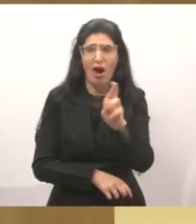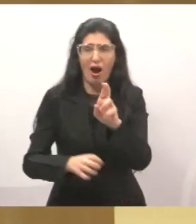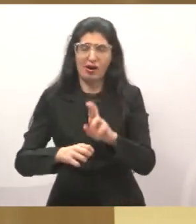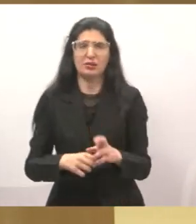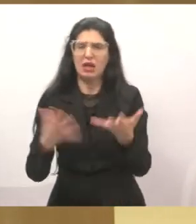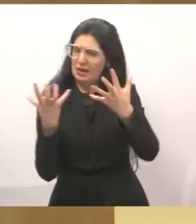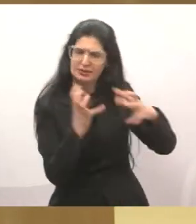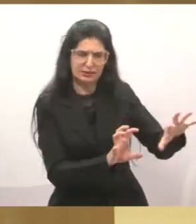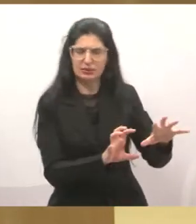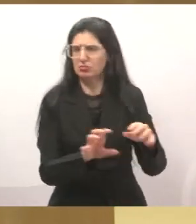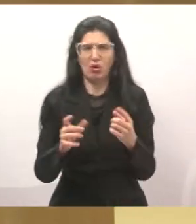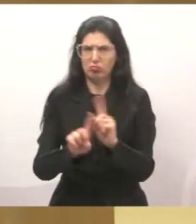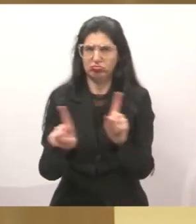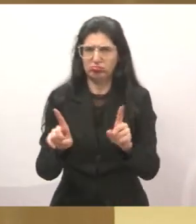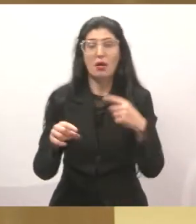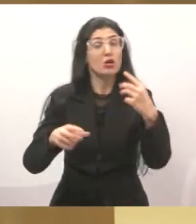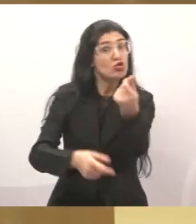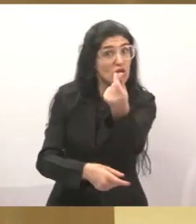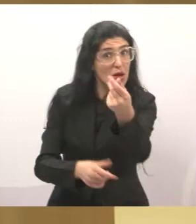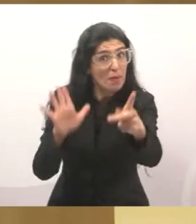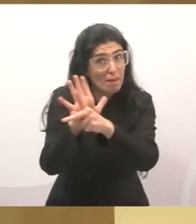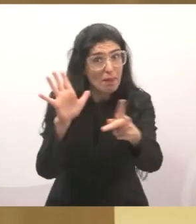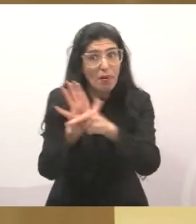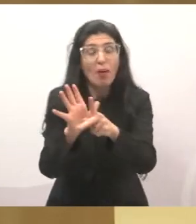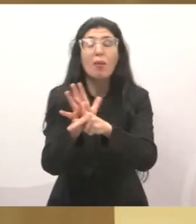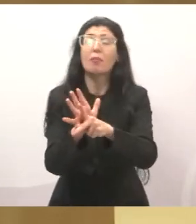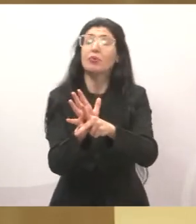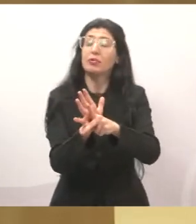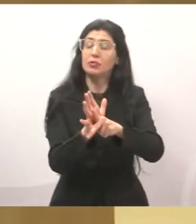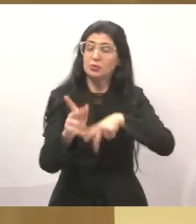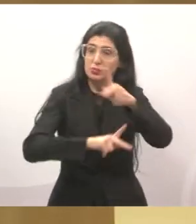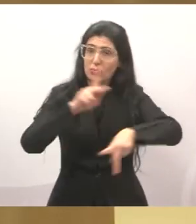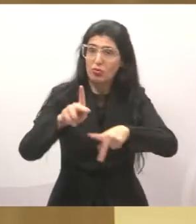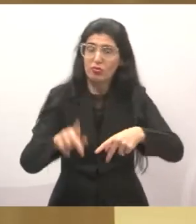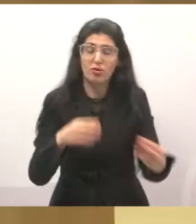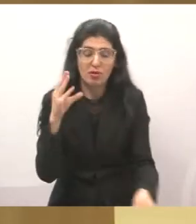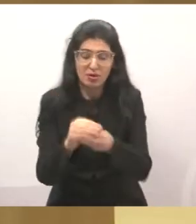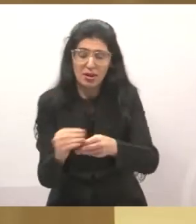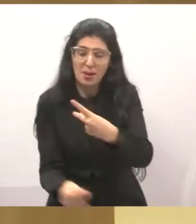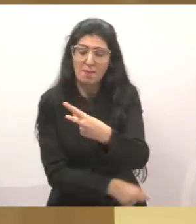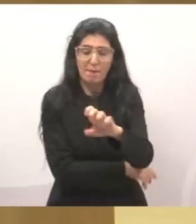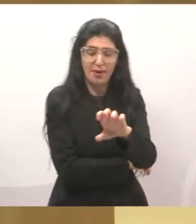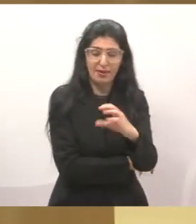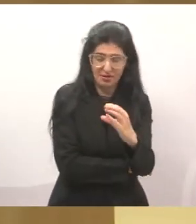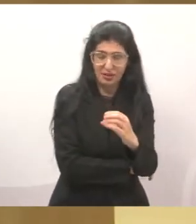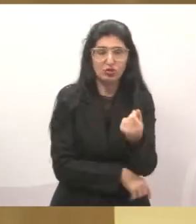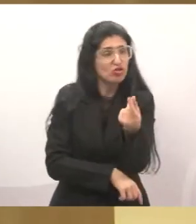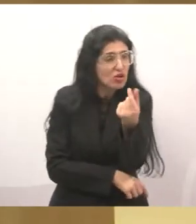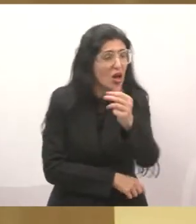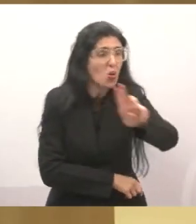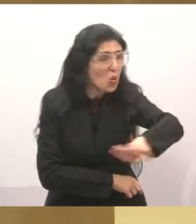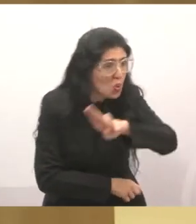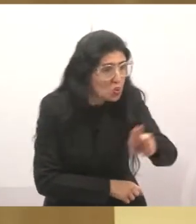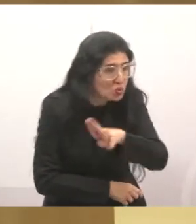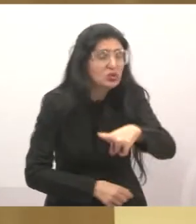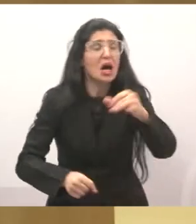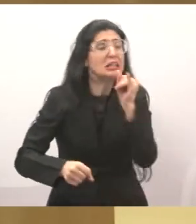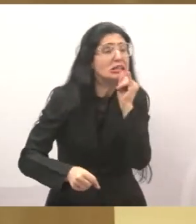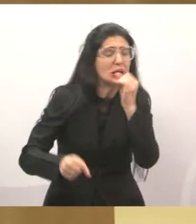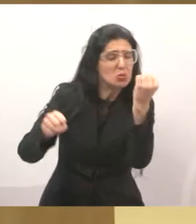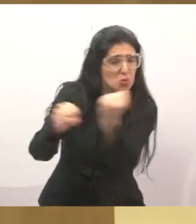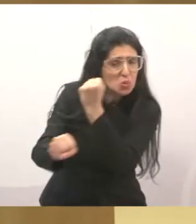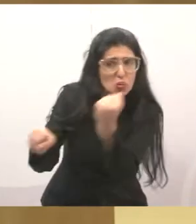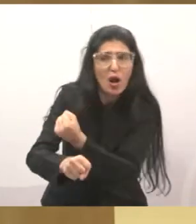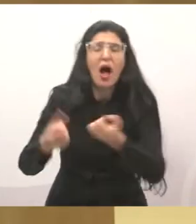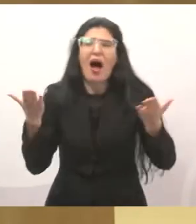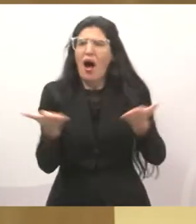meu dinheiro, é da população. Que eram as emendas impositivas. Que era para fazer algum serviço, algumas pequenas obras nos